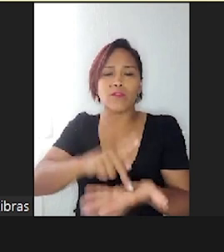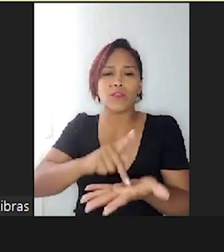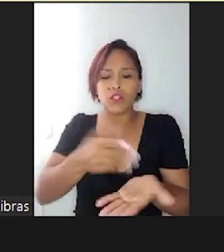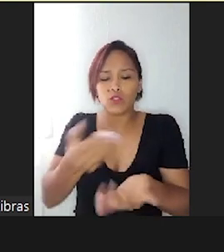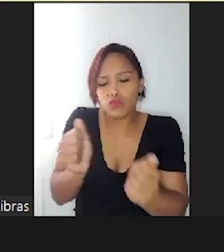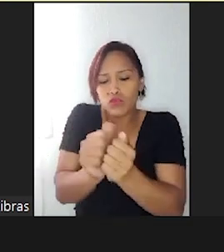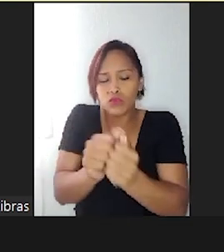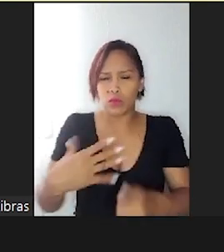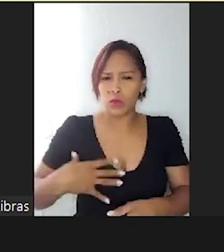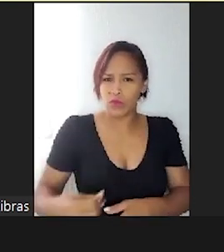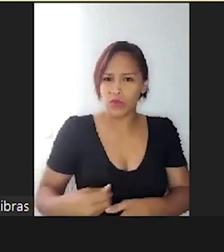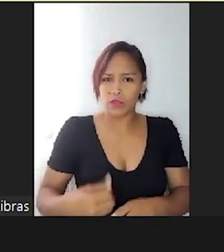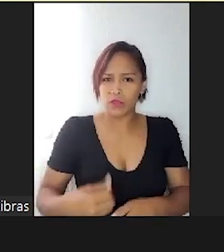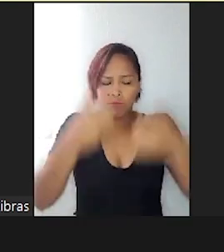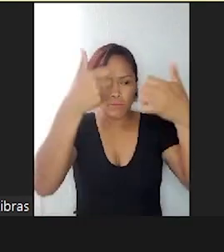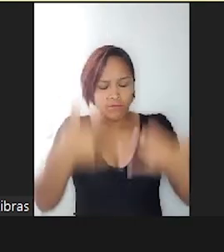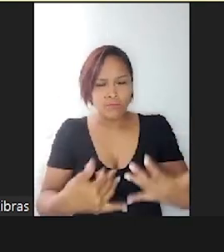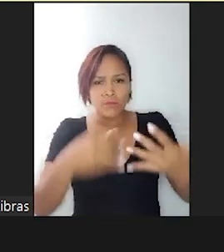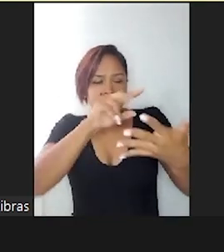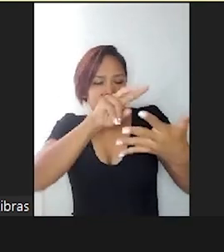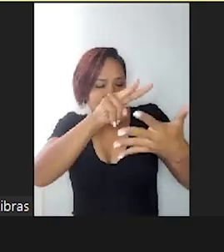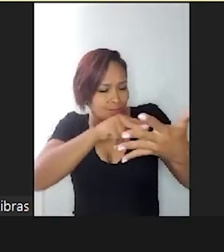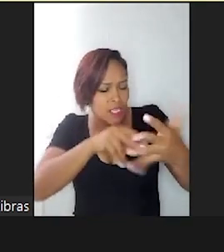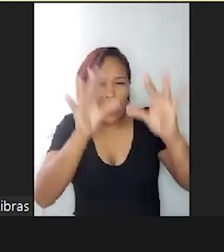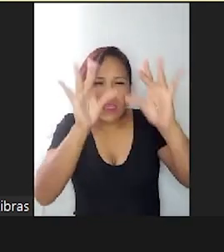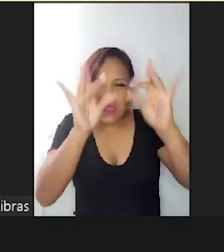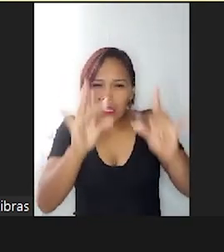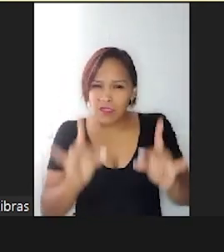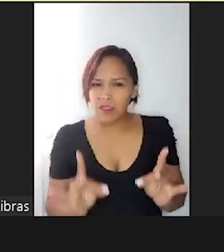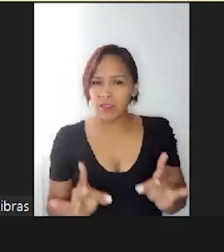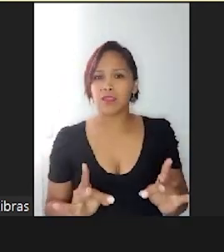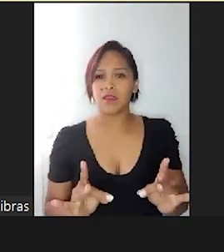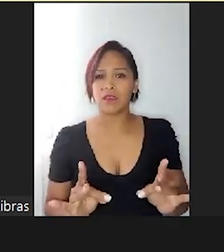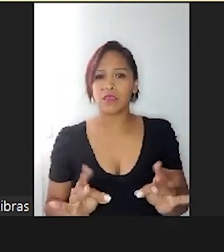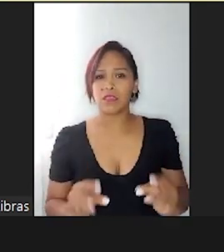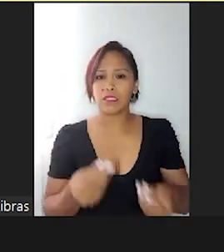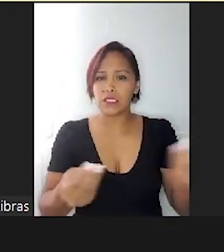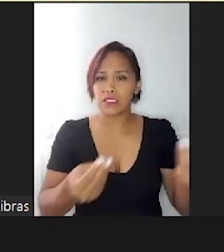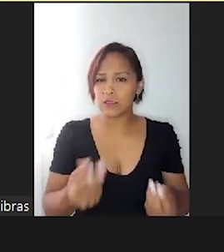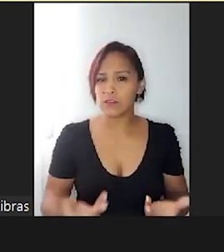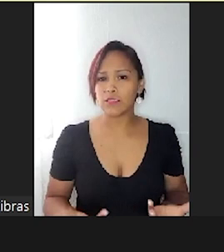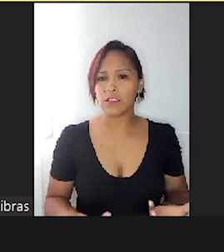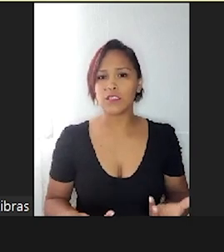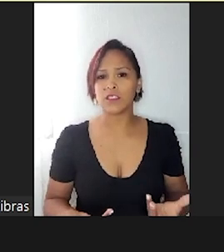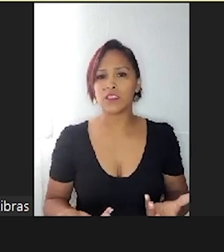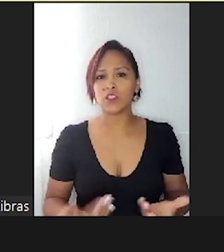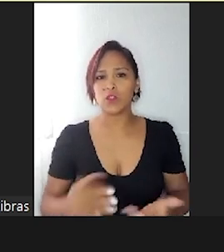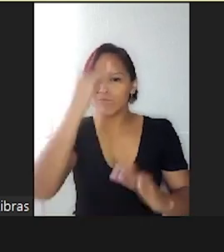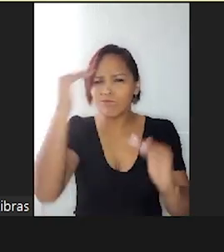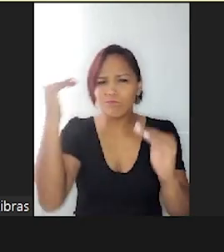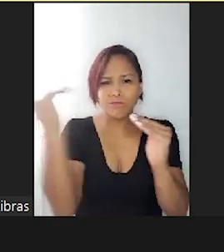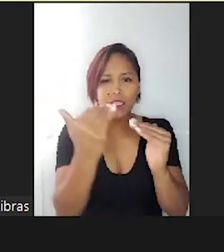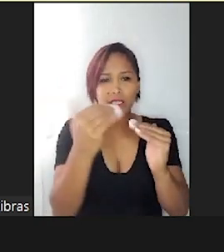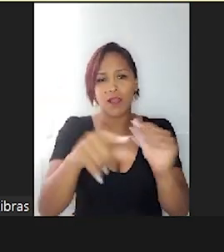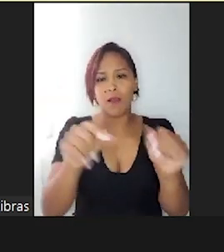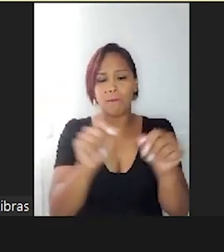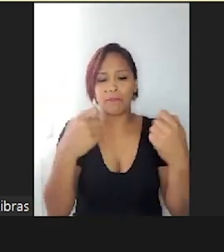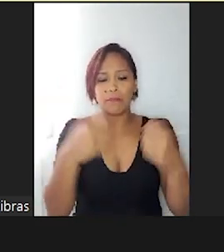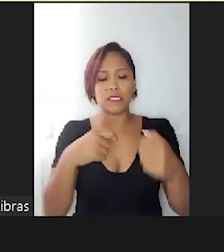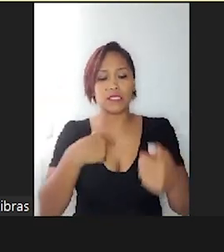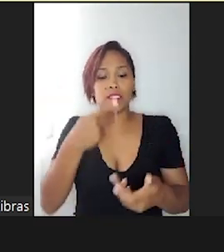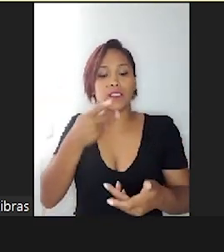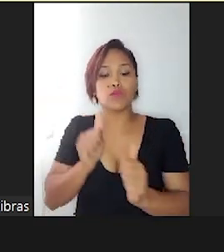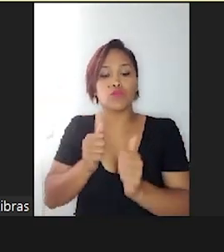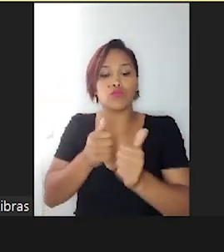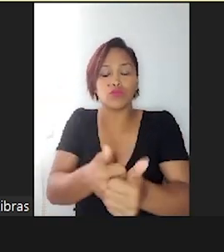obrigação, que a gente